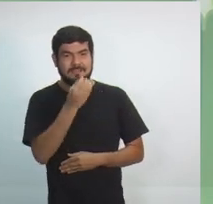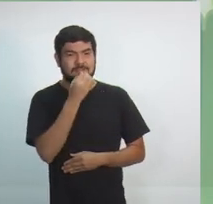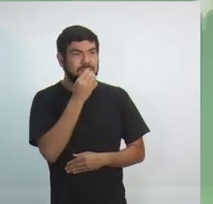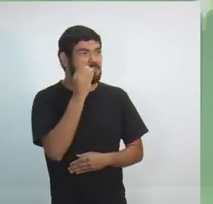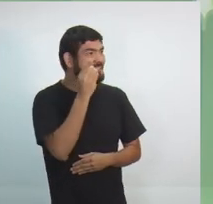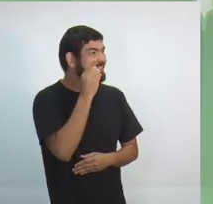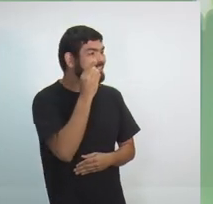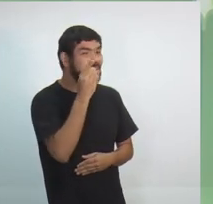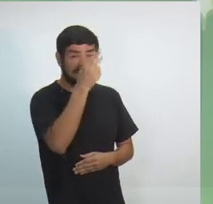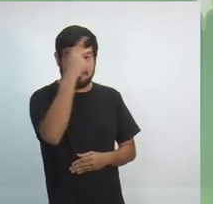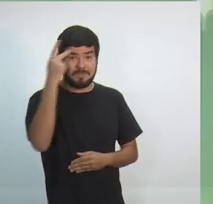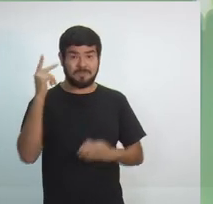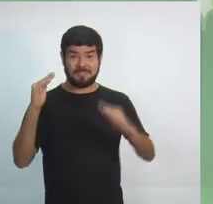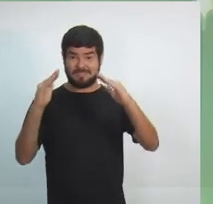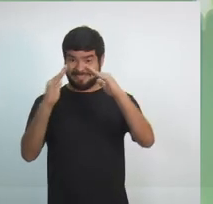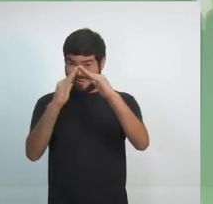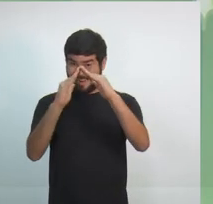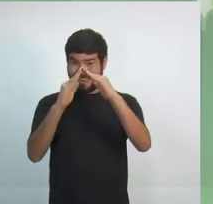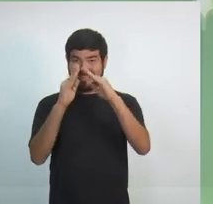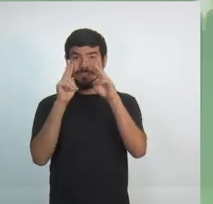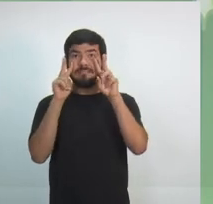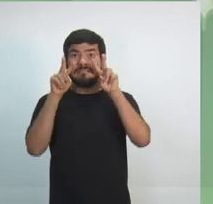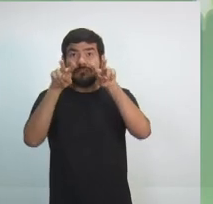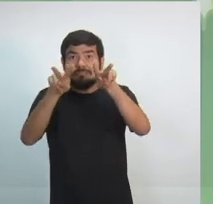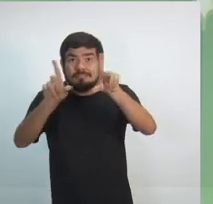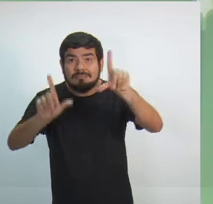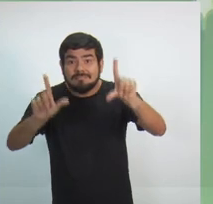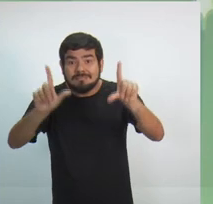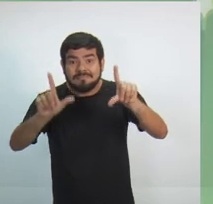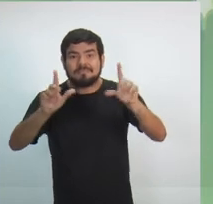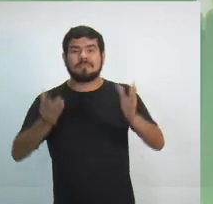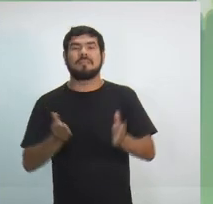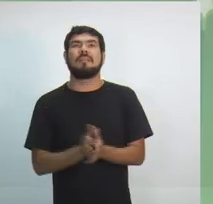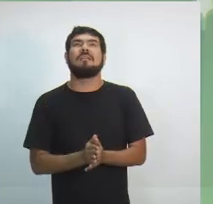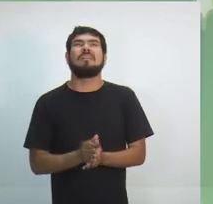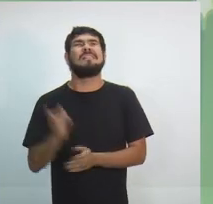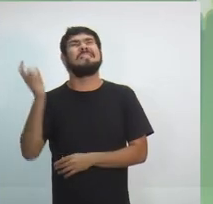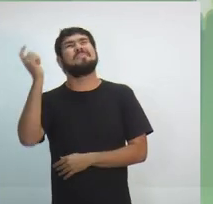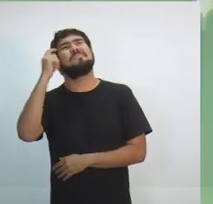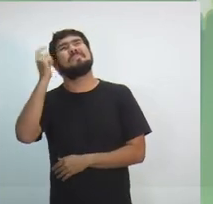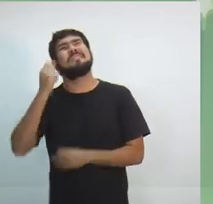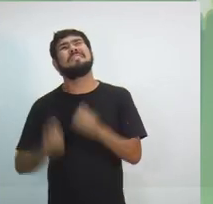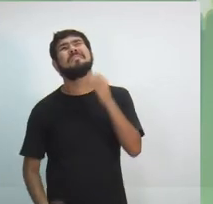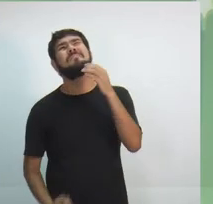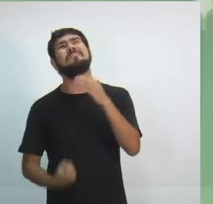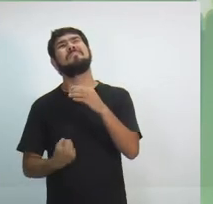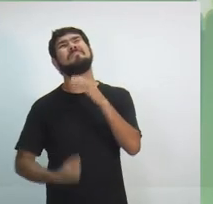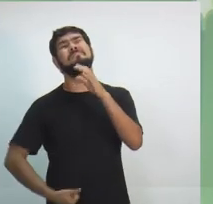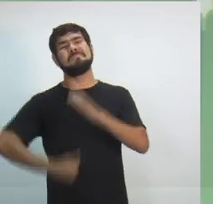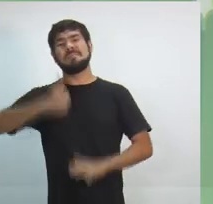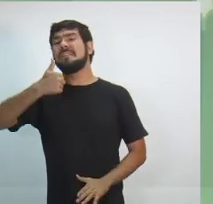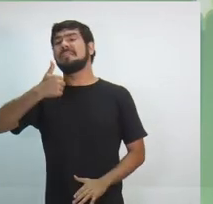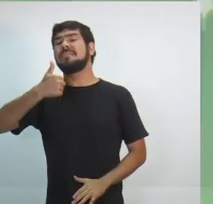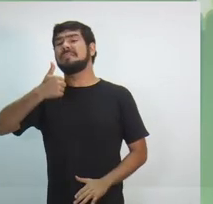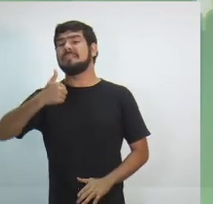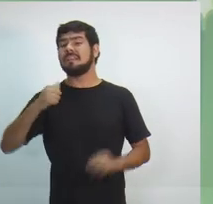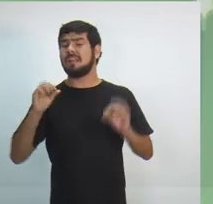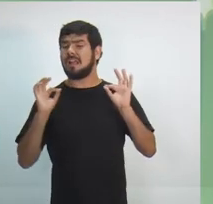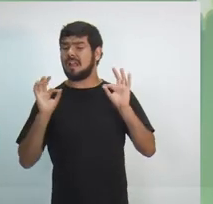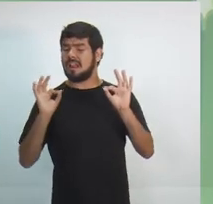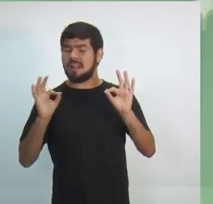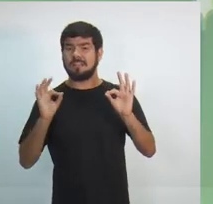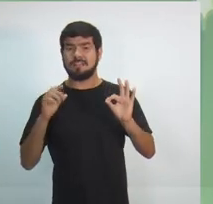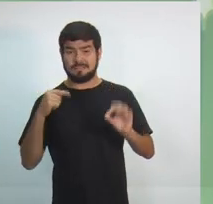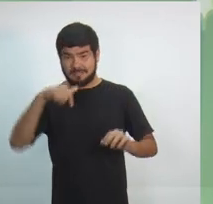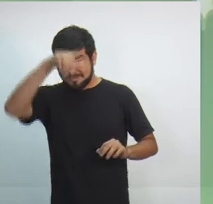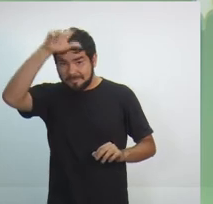aos telespectadores que assistem esse debate. Eu penso que a primeira coisa que tem que ficar claro para o povo do Amazonas, nós estamos